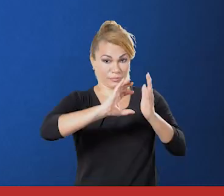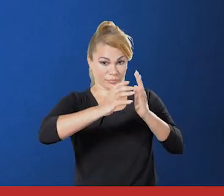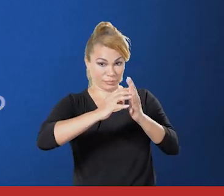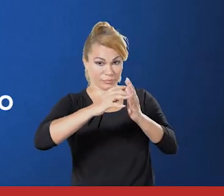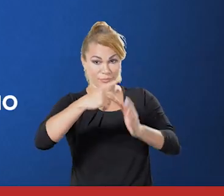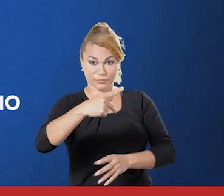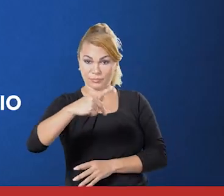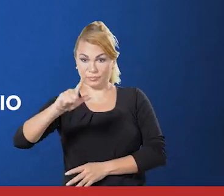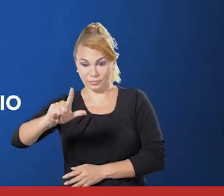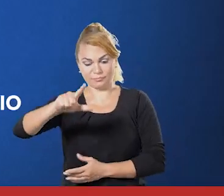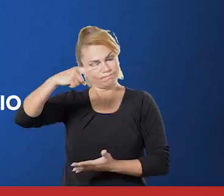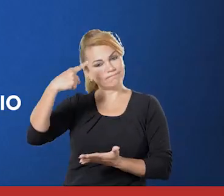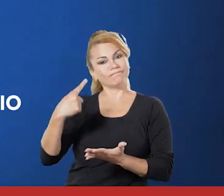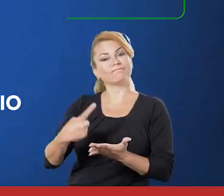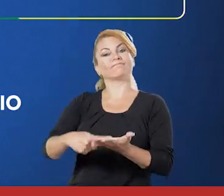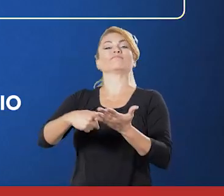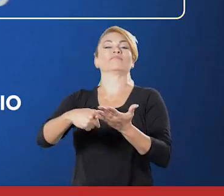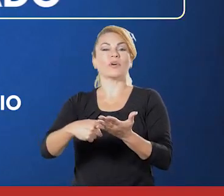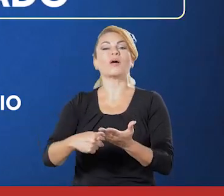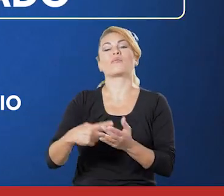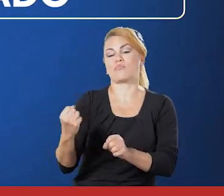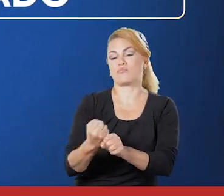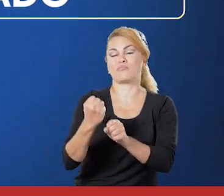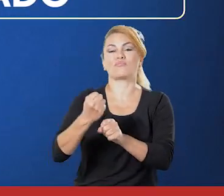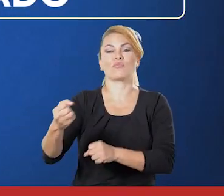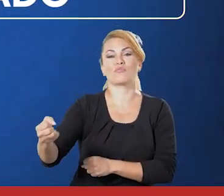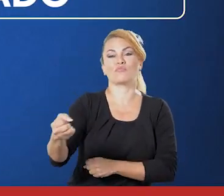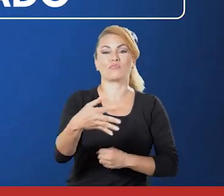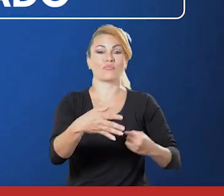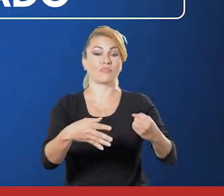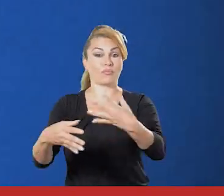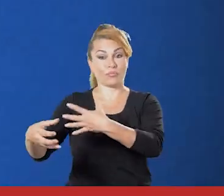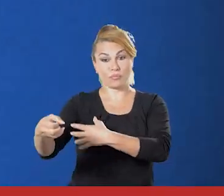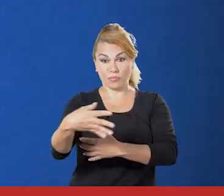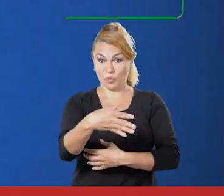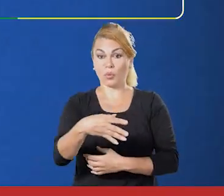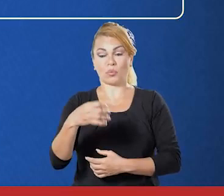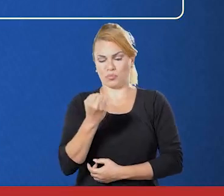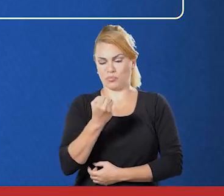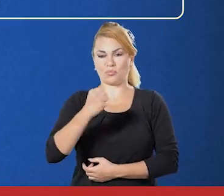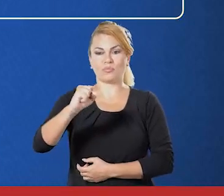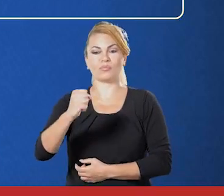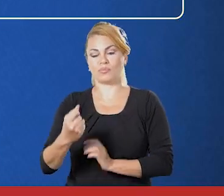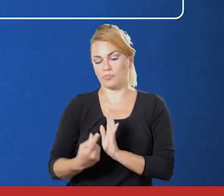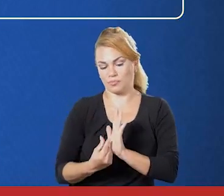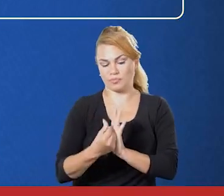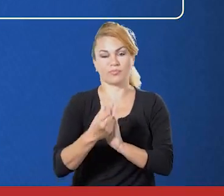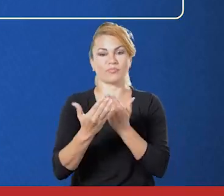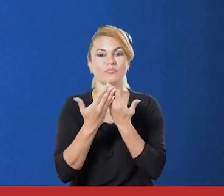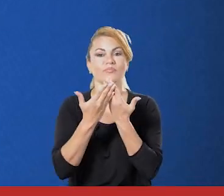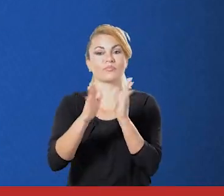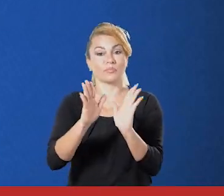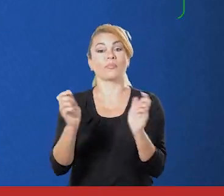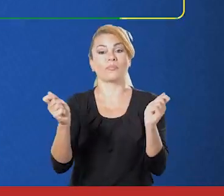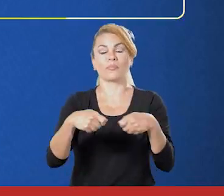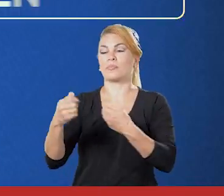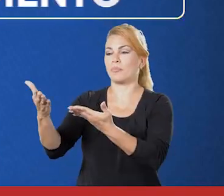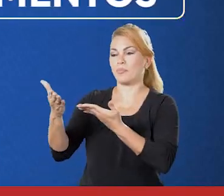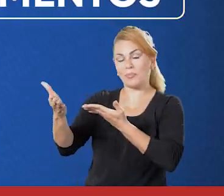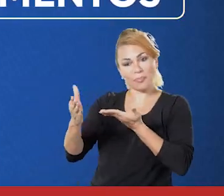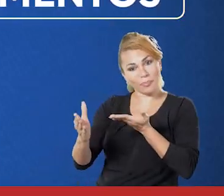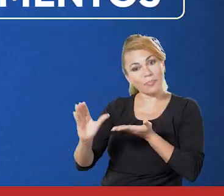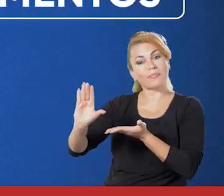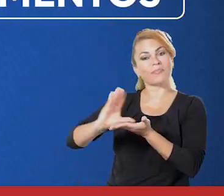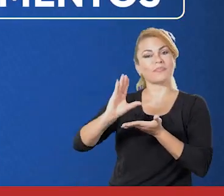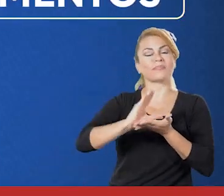O Partido Liberal está comprometido com as reformas, com a modernização do Estado e com a defesa de uma economia aberta, que possa atrair